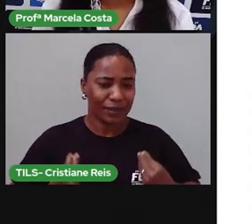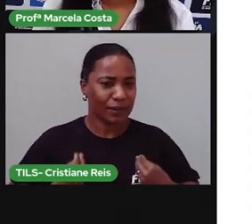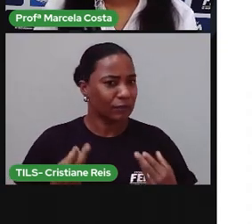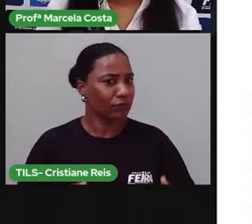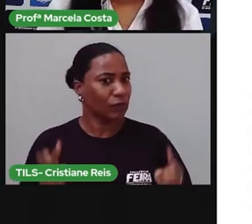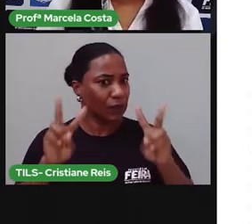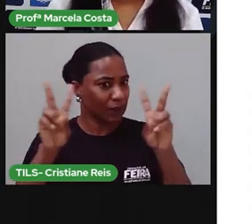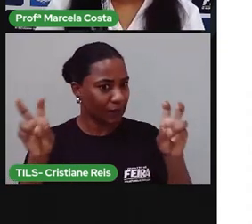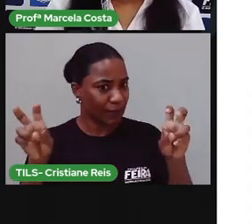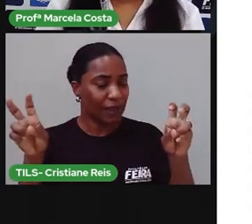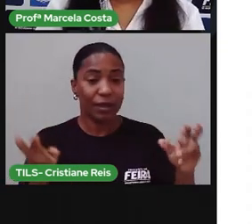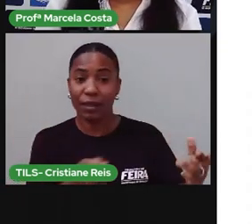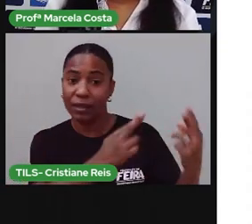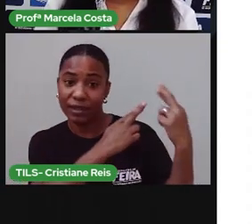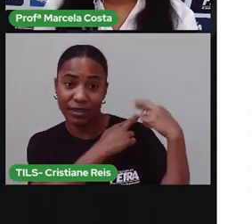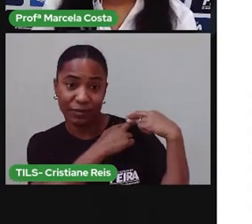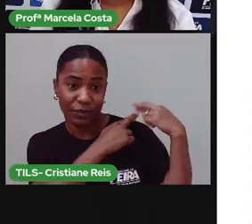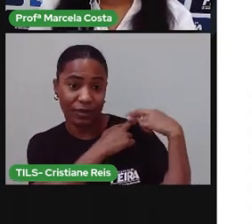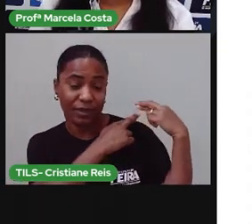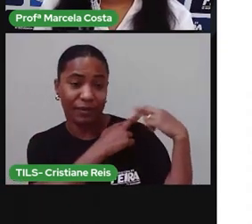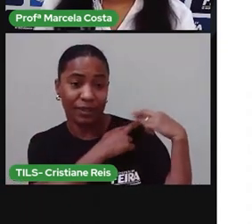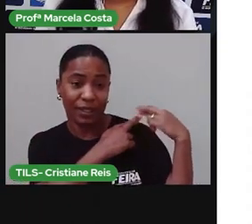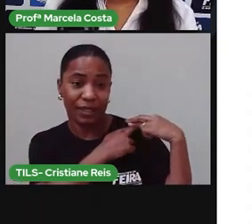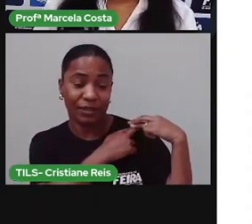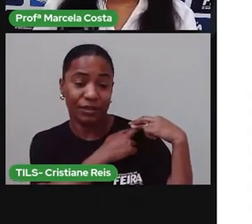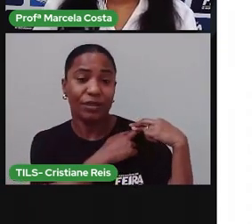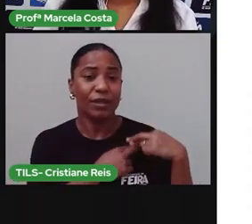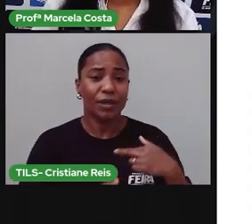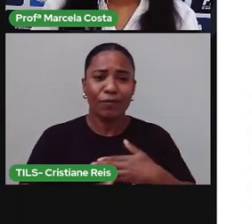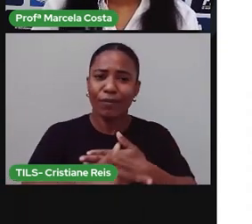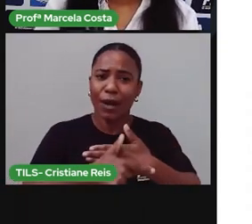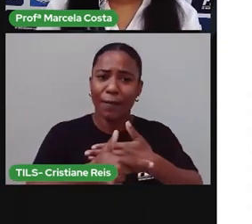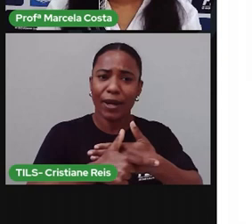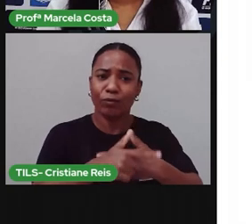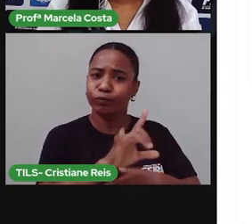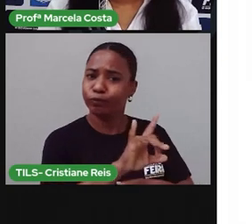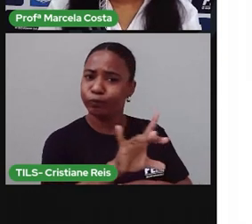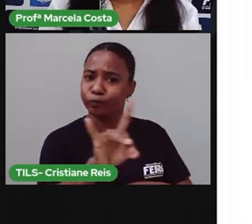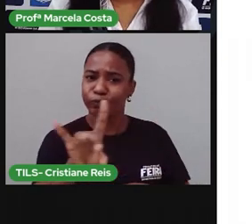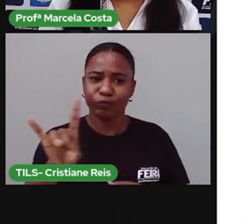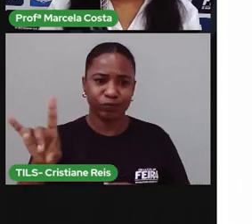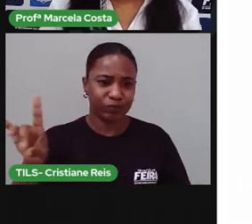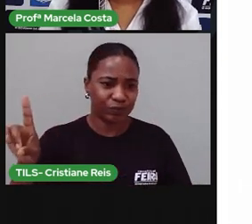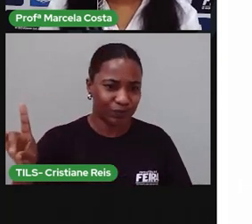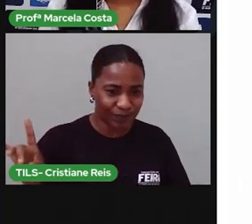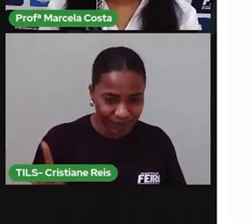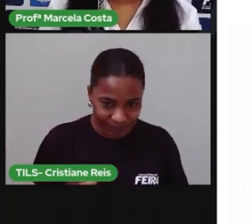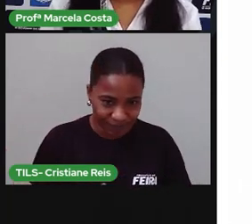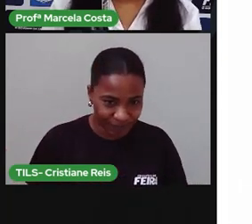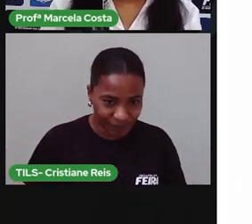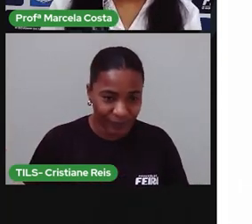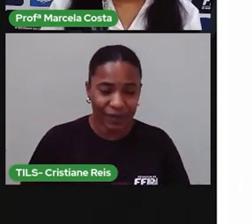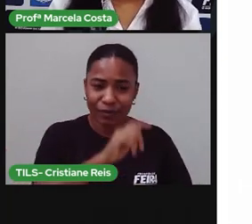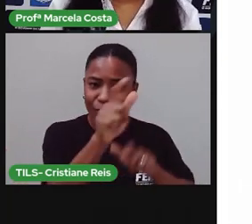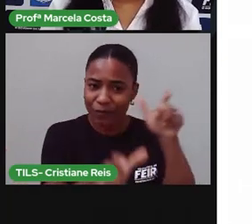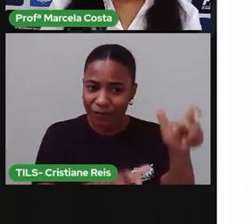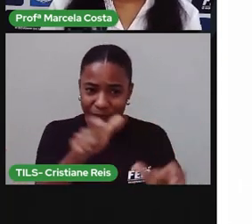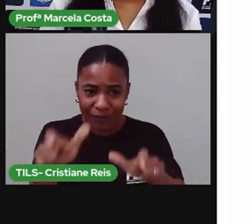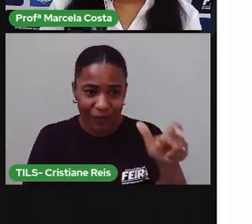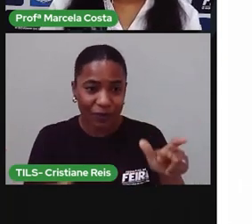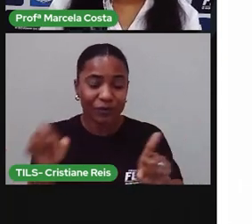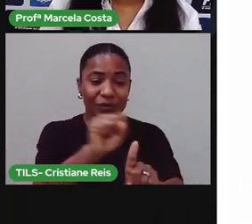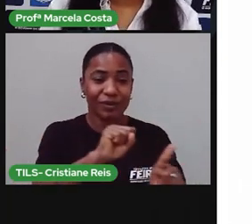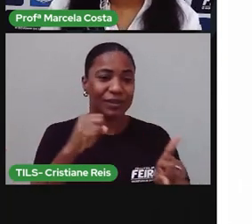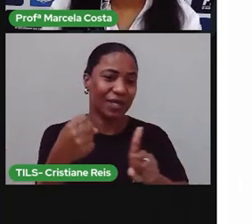um. Com essa aula, você vai aprender sobre os papéis sociais, sobre